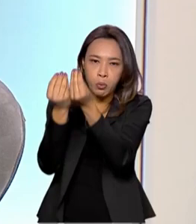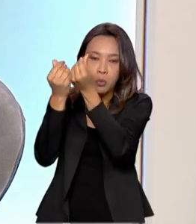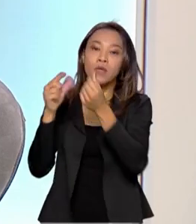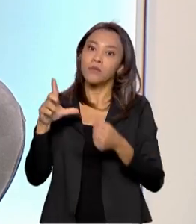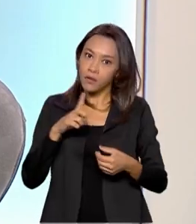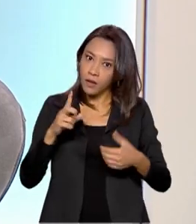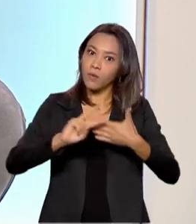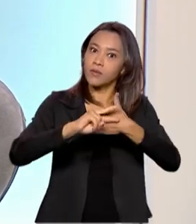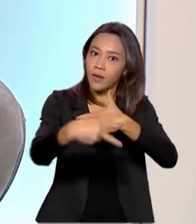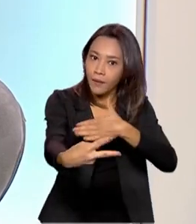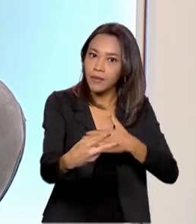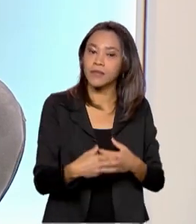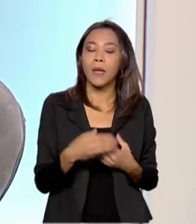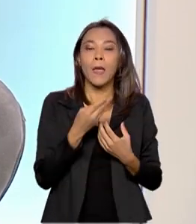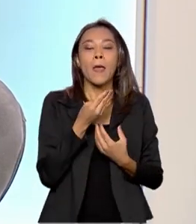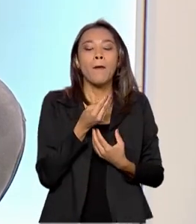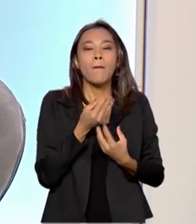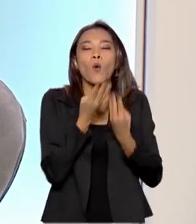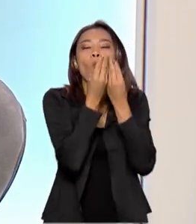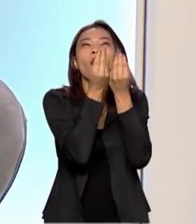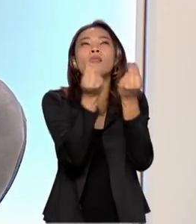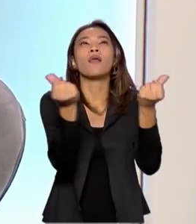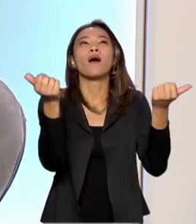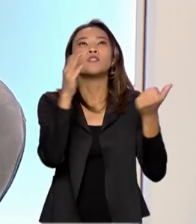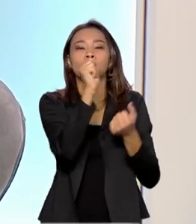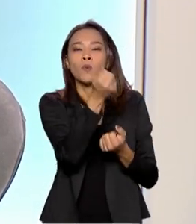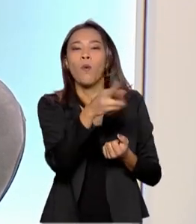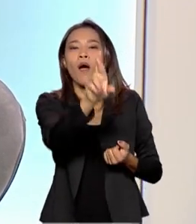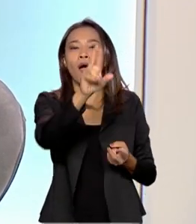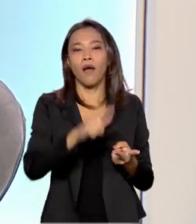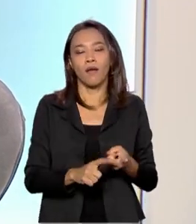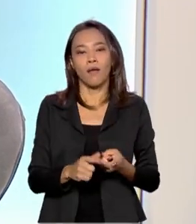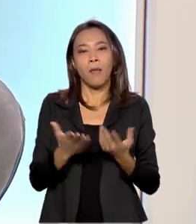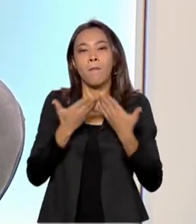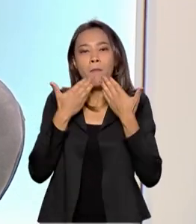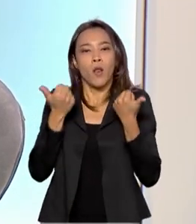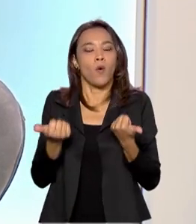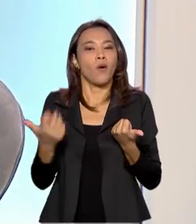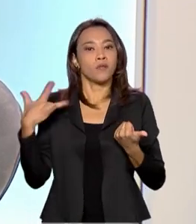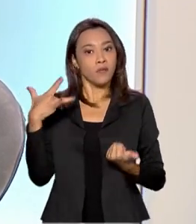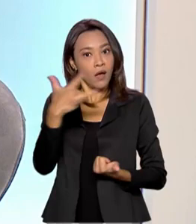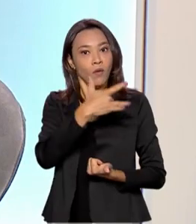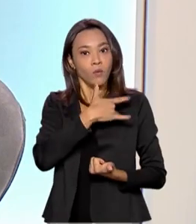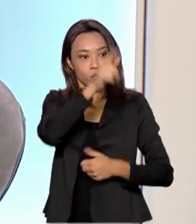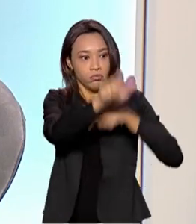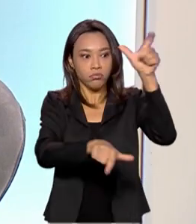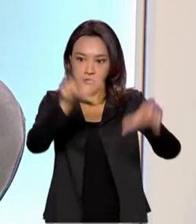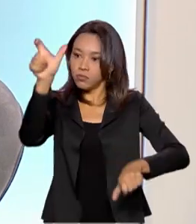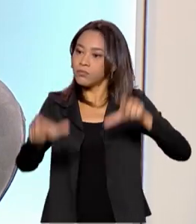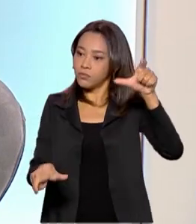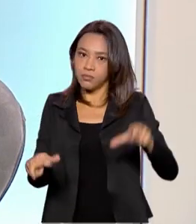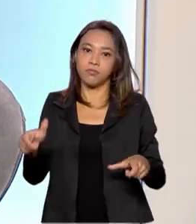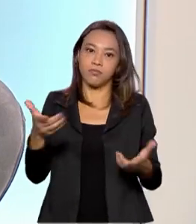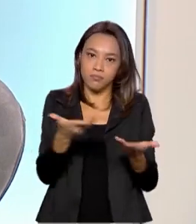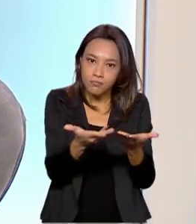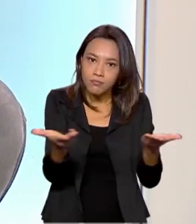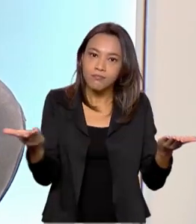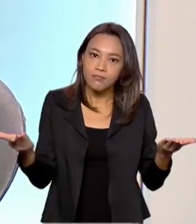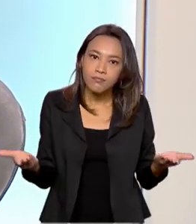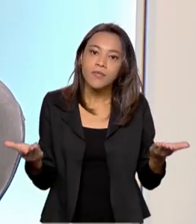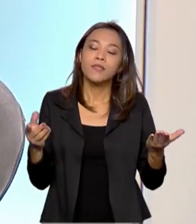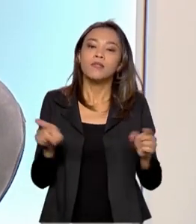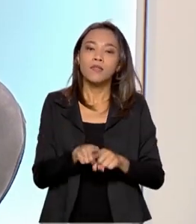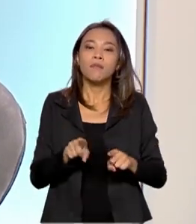benefícios. Melhora a qualidade do ar, né, e melhora a saúde pública, também contribui, né, para a